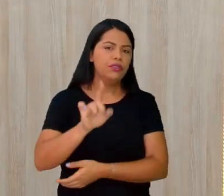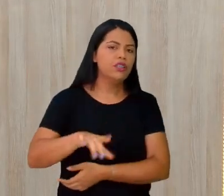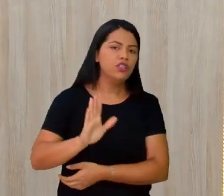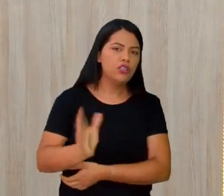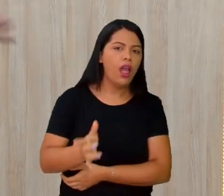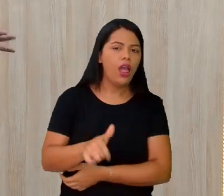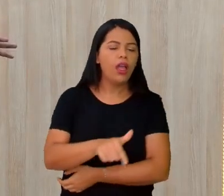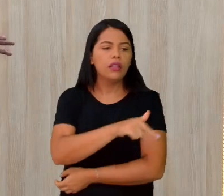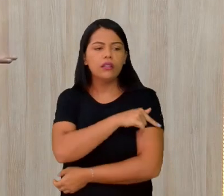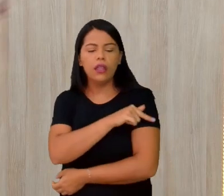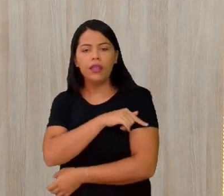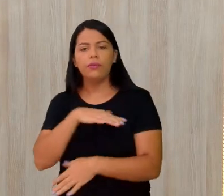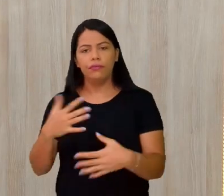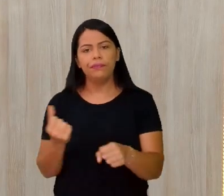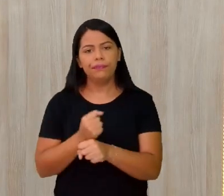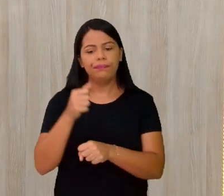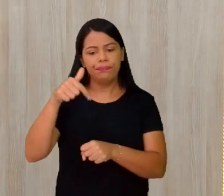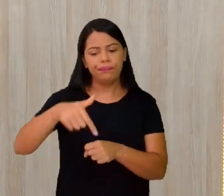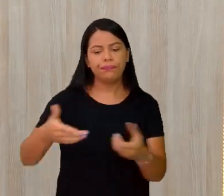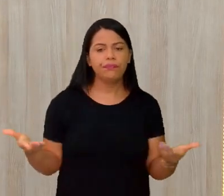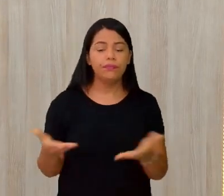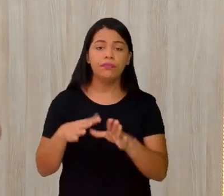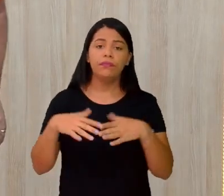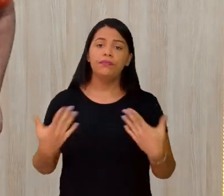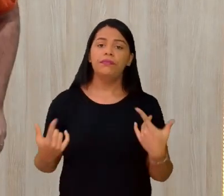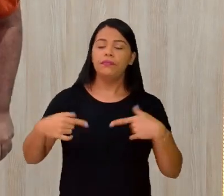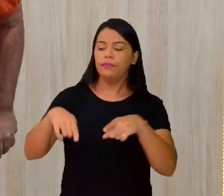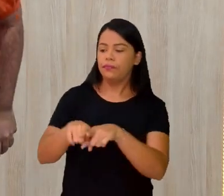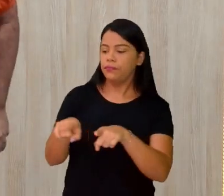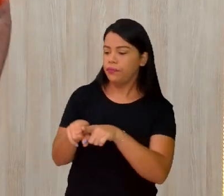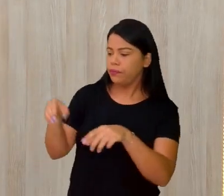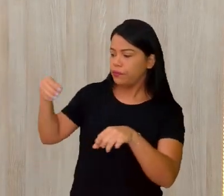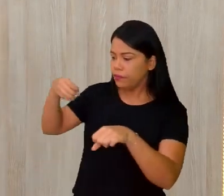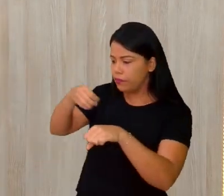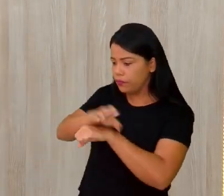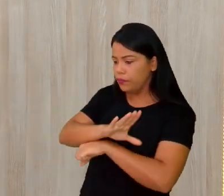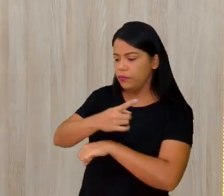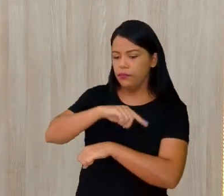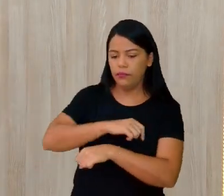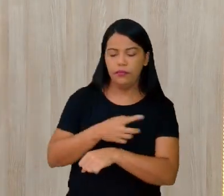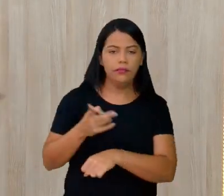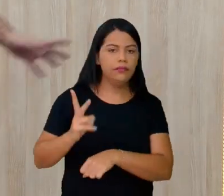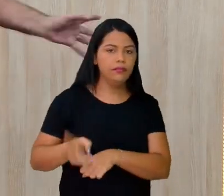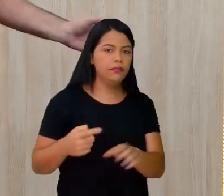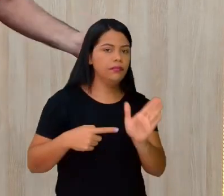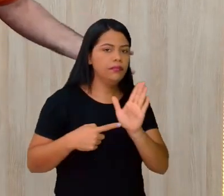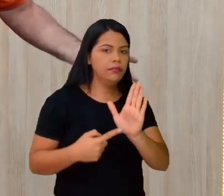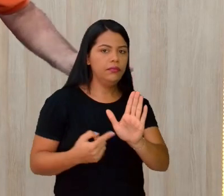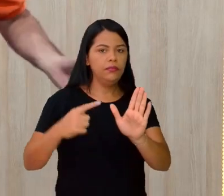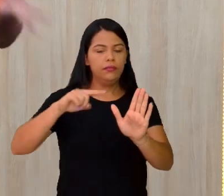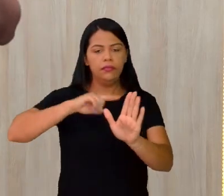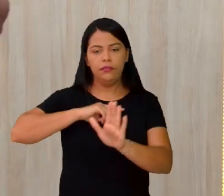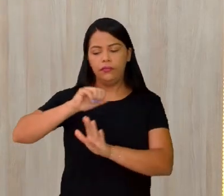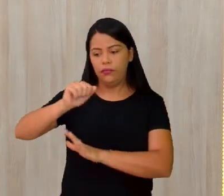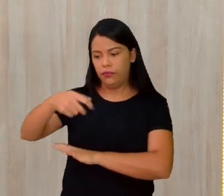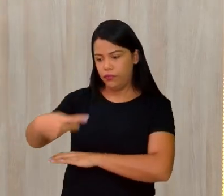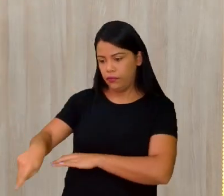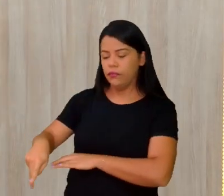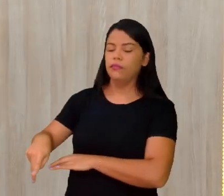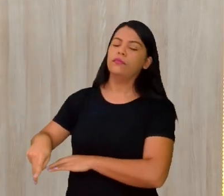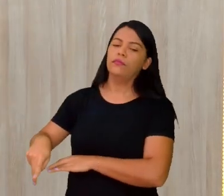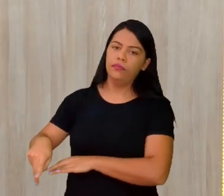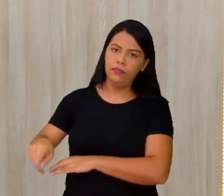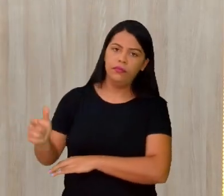ano. E também aquele recadinho que a gente sempre traz, né? Que é sobre o quê? O nosso aplicativo, outra maneira